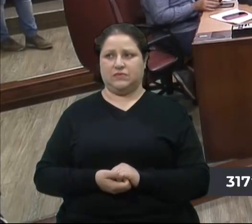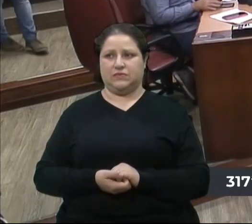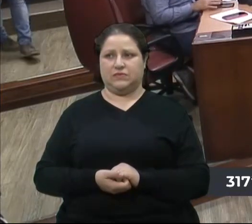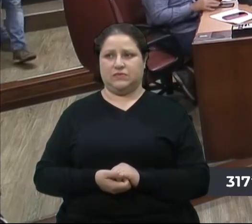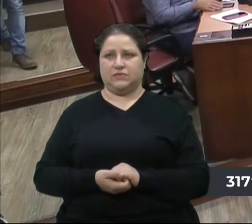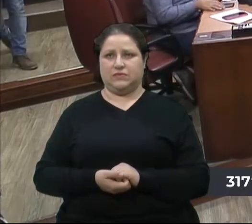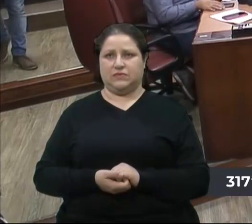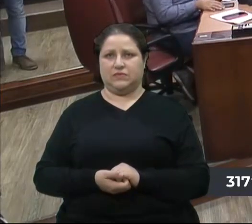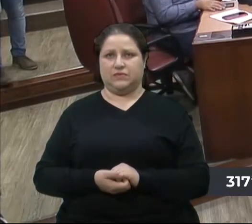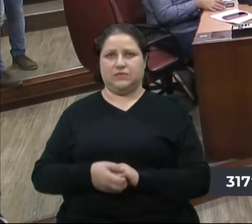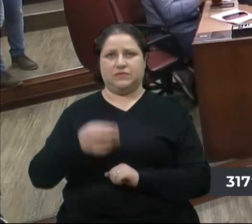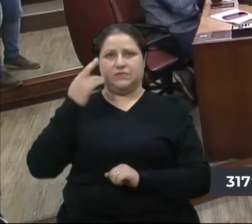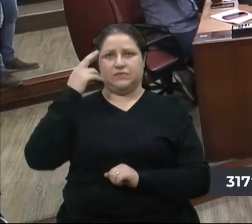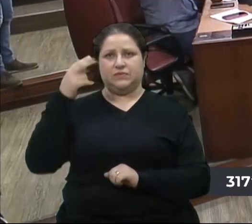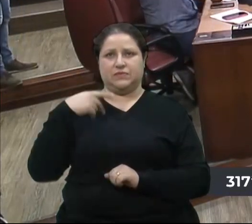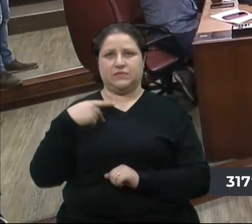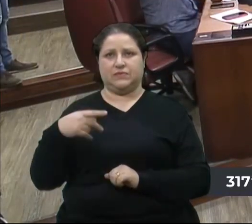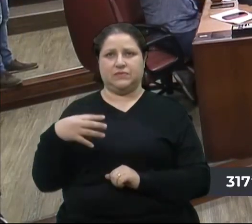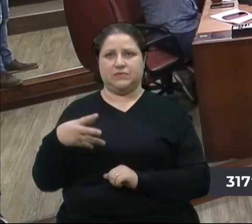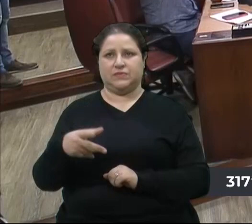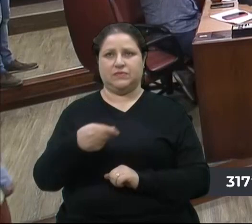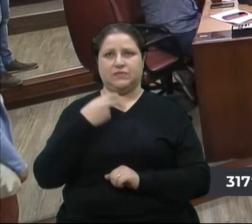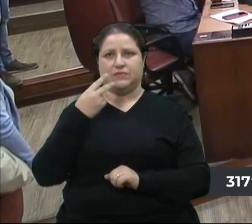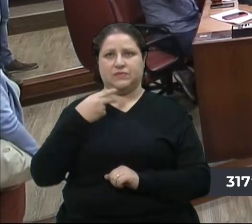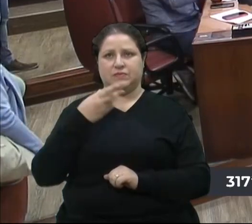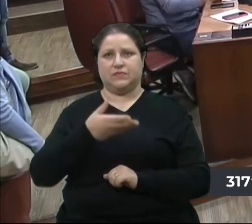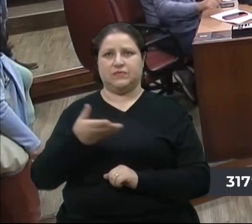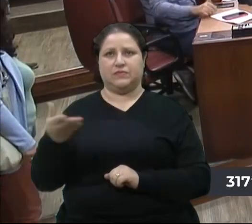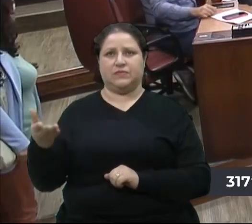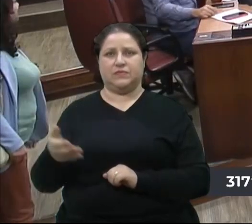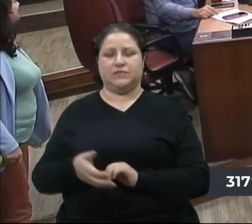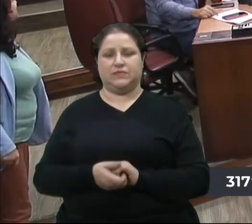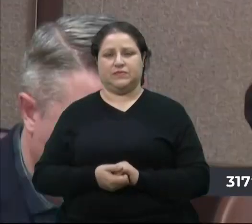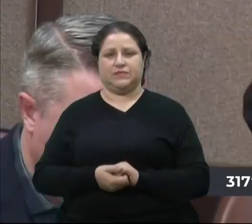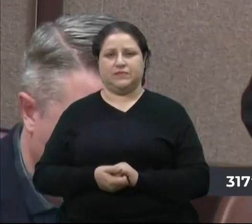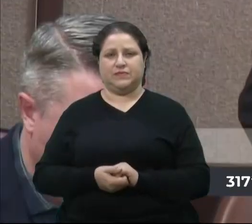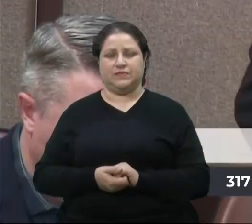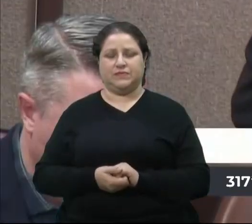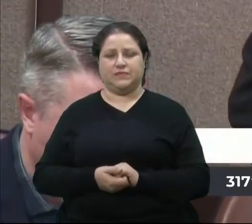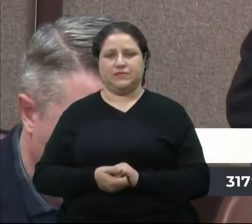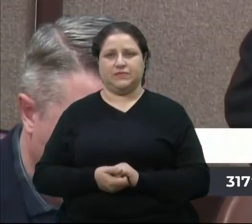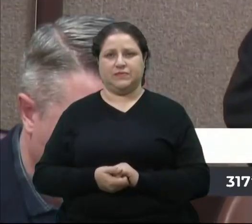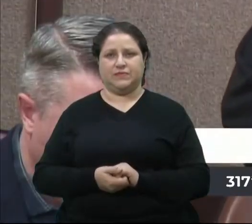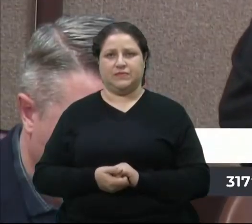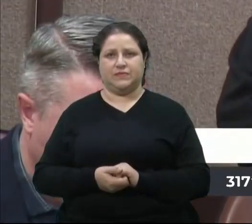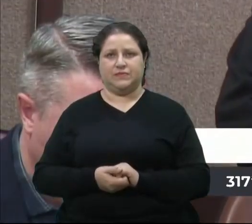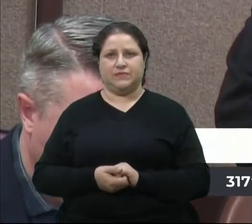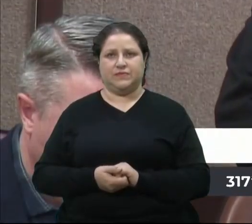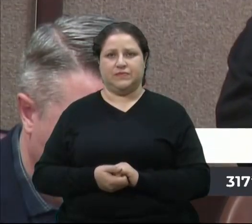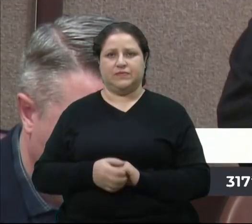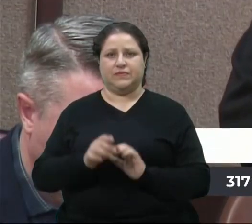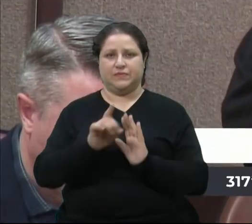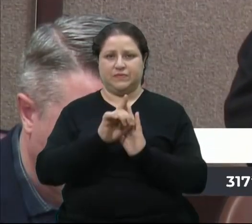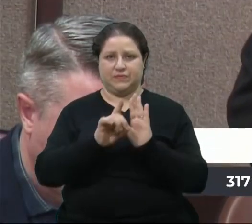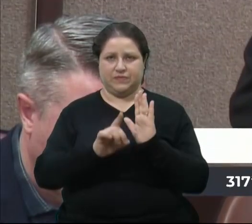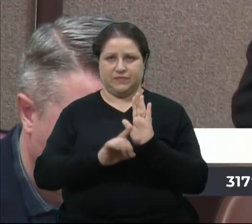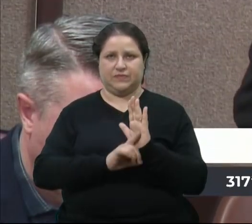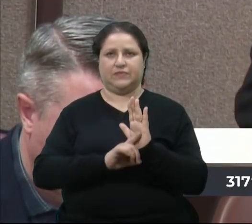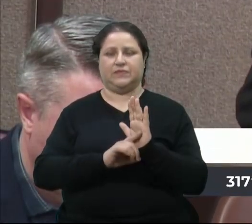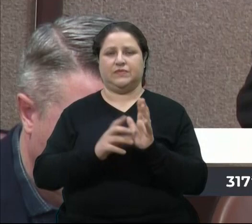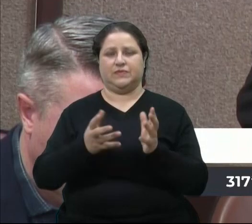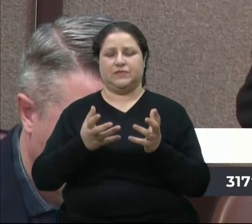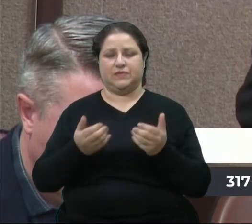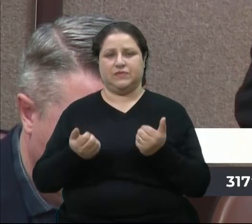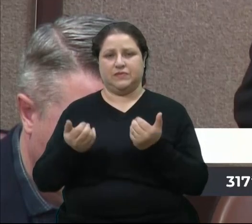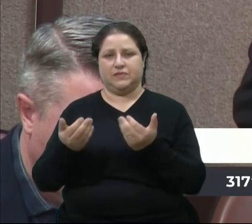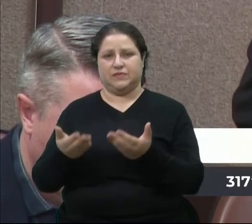Sr. Presidente, Sras. Vereadores, Sras. Vereadoras, Srs. Vereadores, o presente decreto legislativo visa conceder